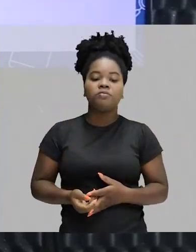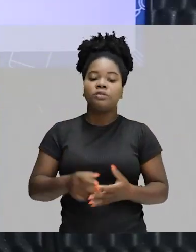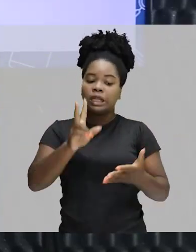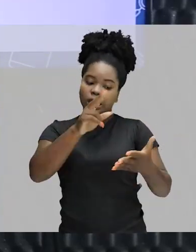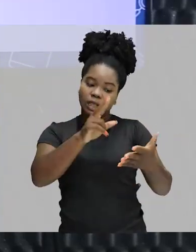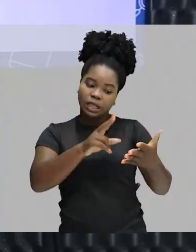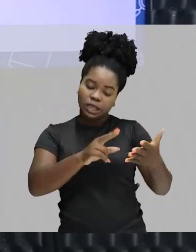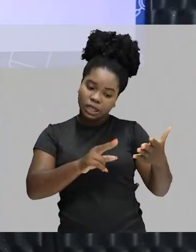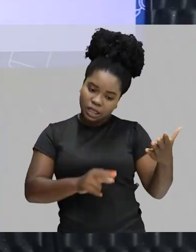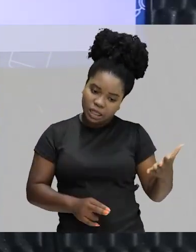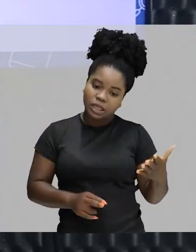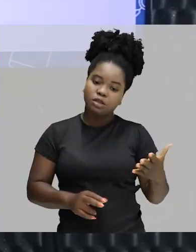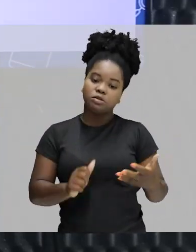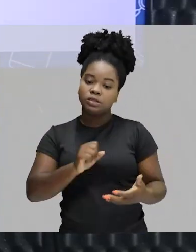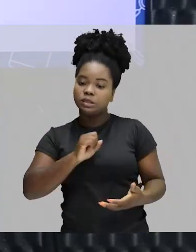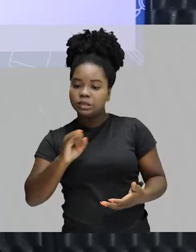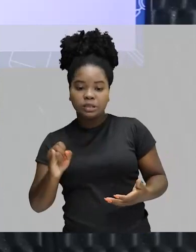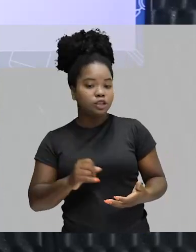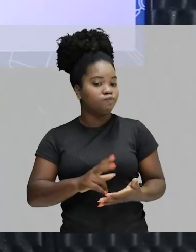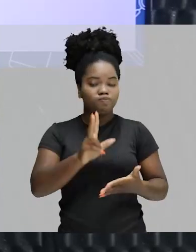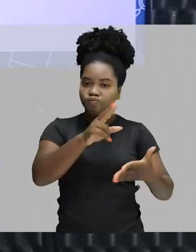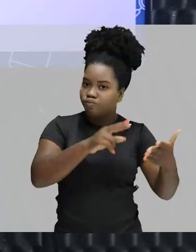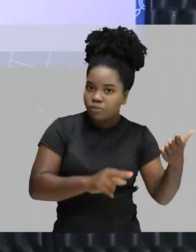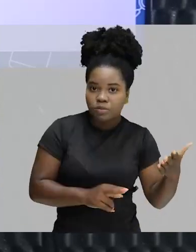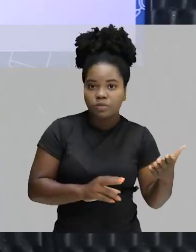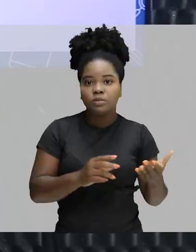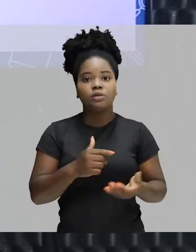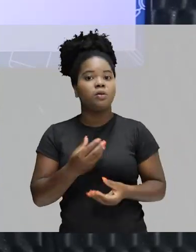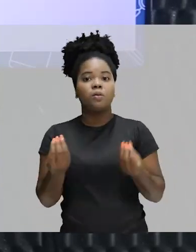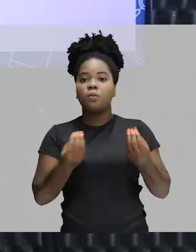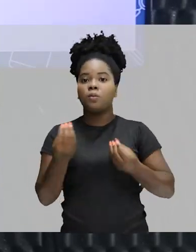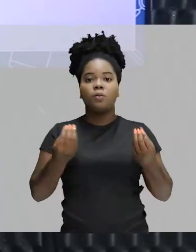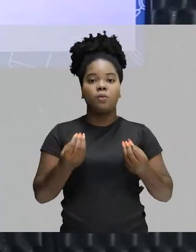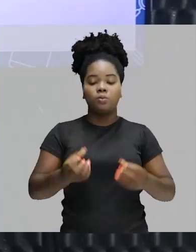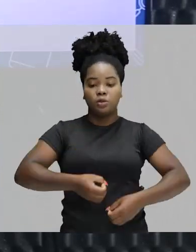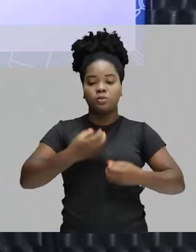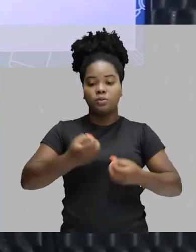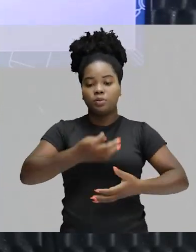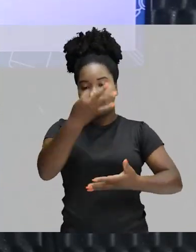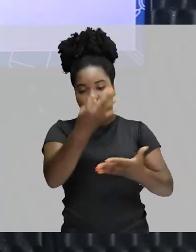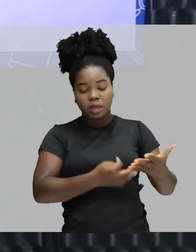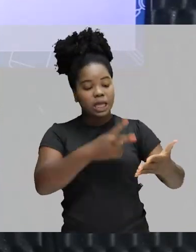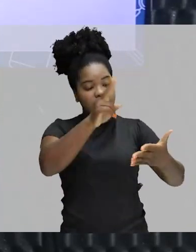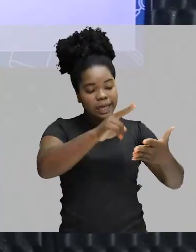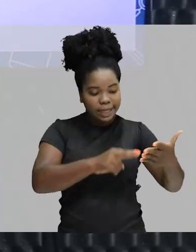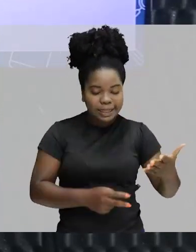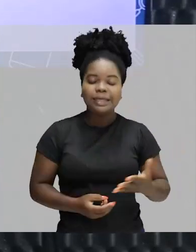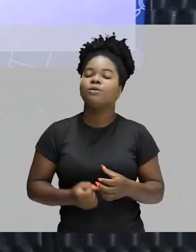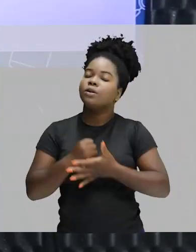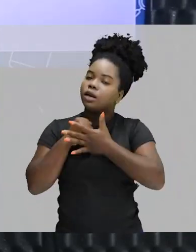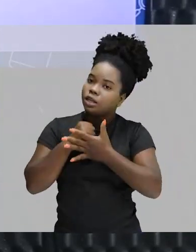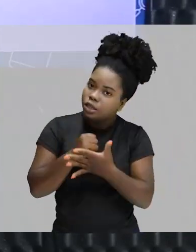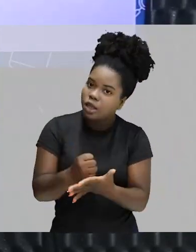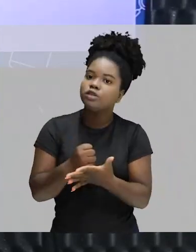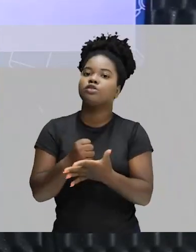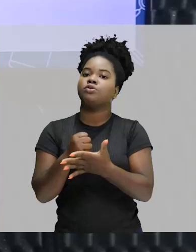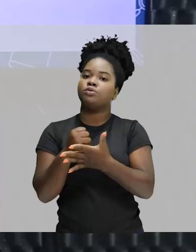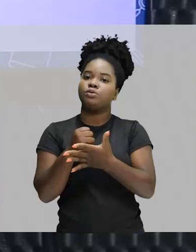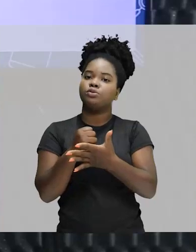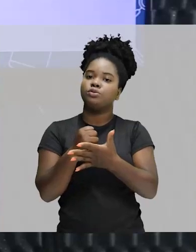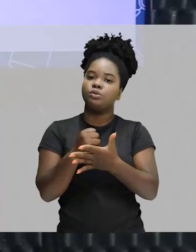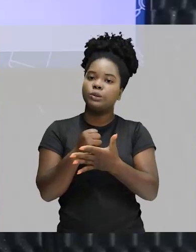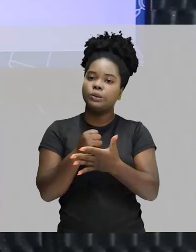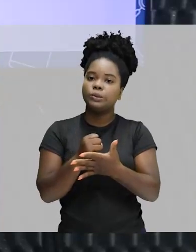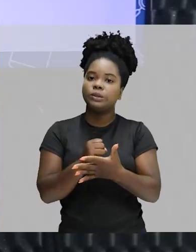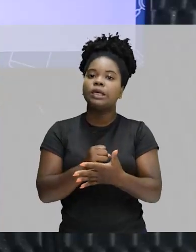Leiam bastante. Sem leitura, não tem como ter uma boa produção de texto. A leitura que vai dar todo o embasamento, né? A leitura que vai trazer